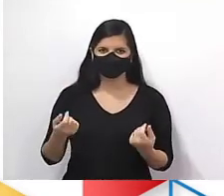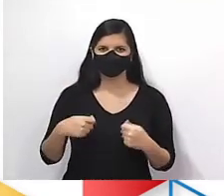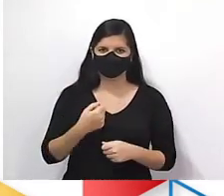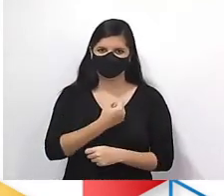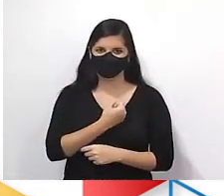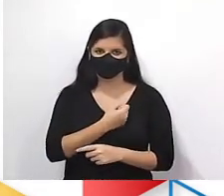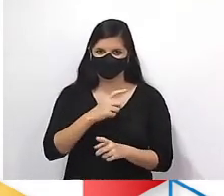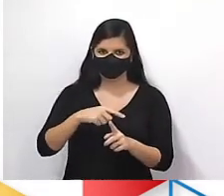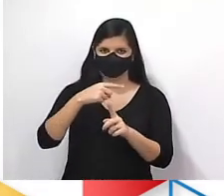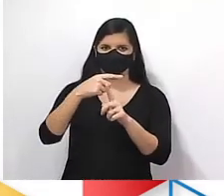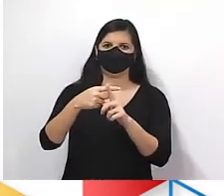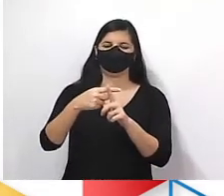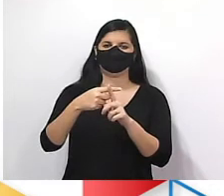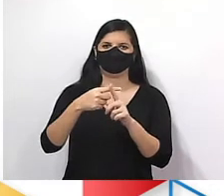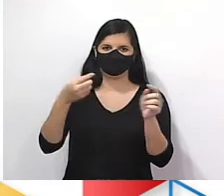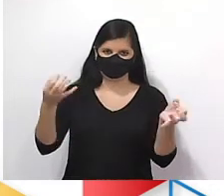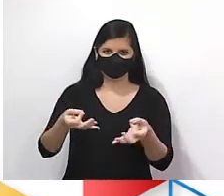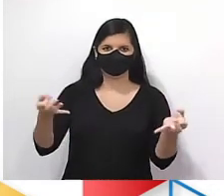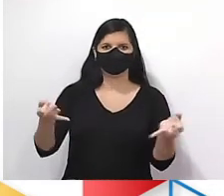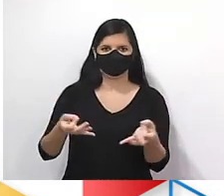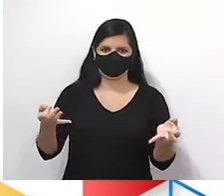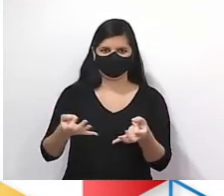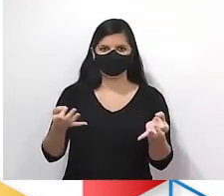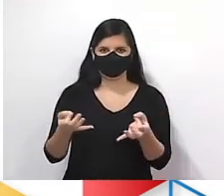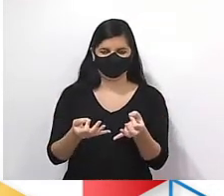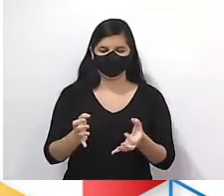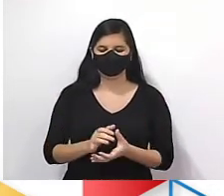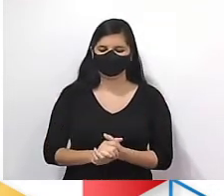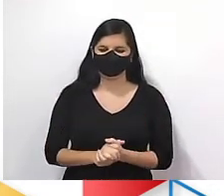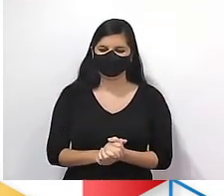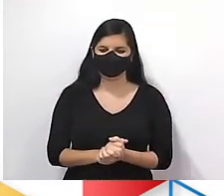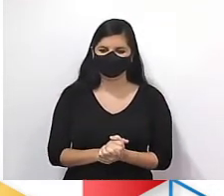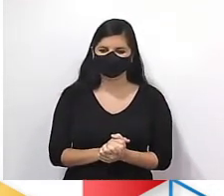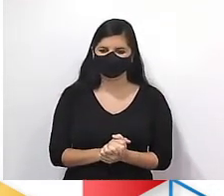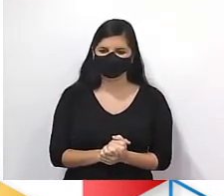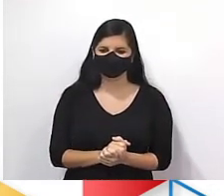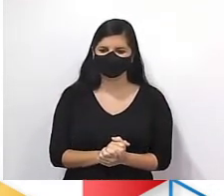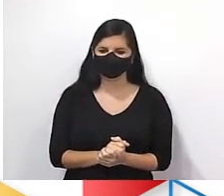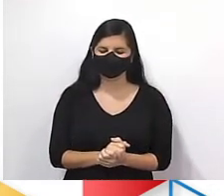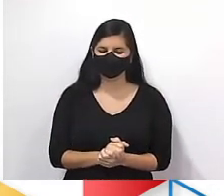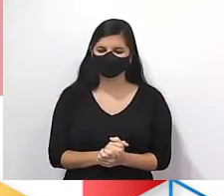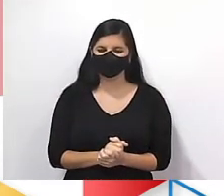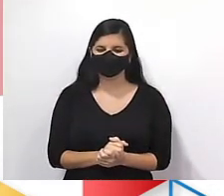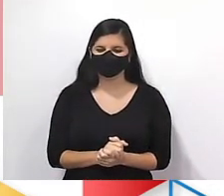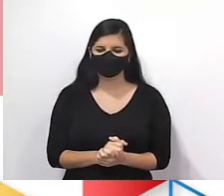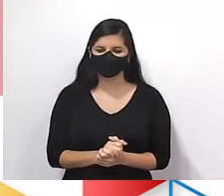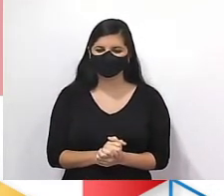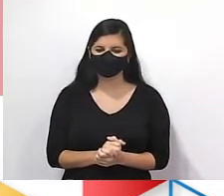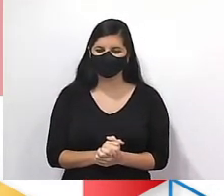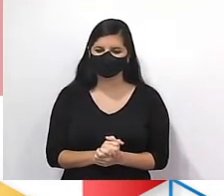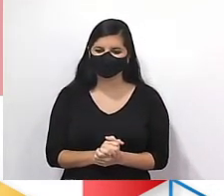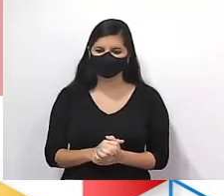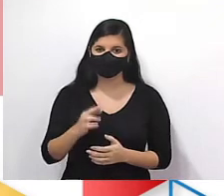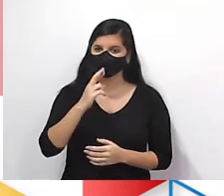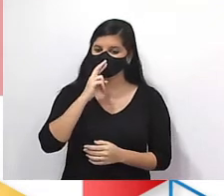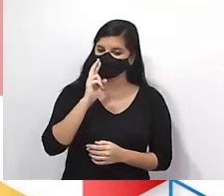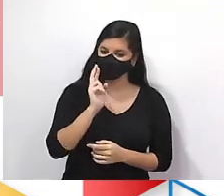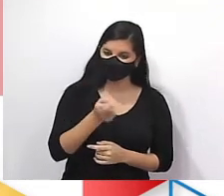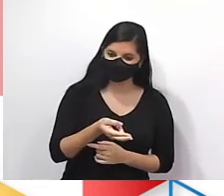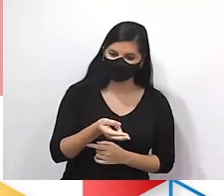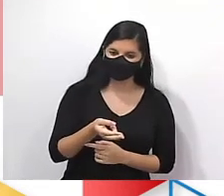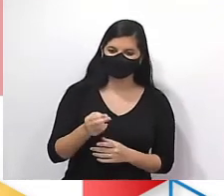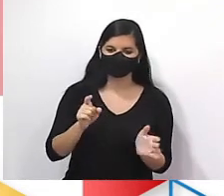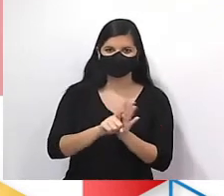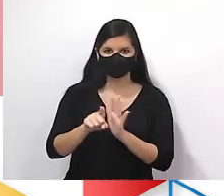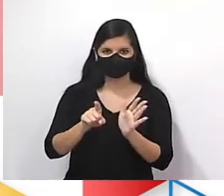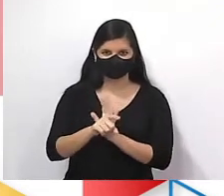números positivos. Perfeito pro quadrado perfeito. Viu? Viu como encaixou? Vem comigo, ó. Para responder esse tipo de